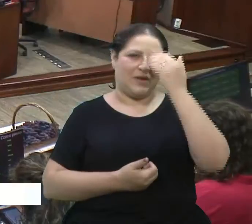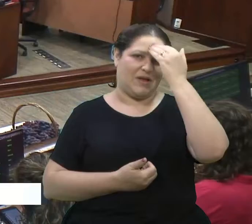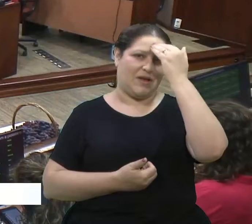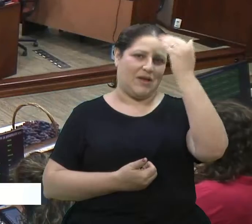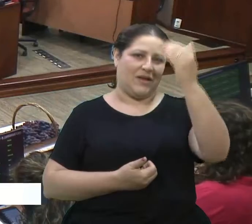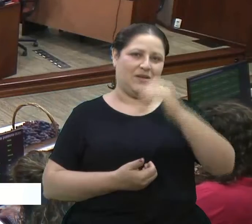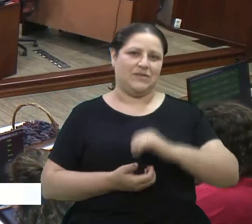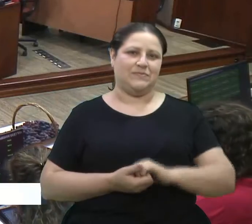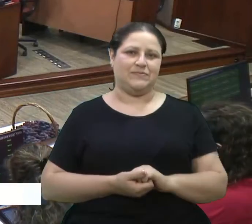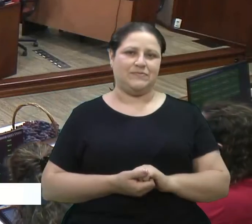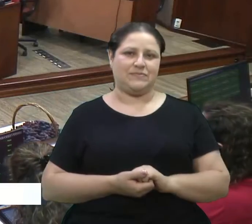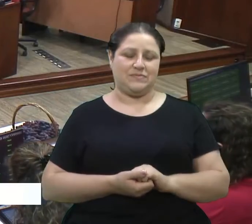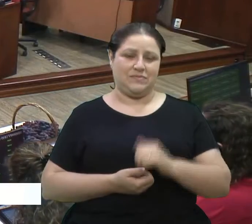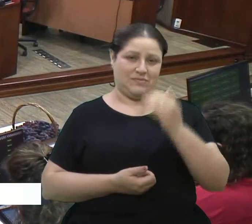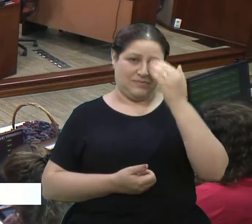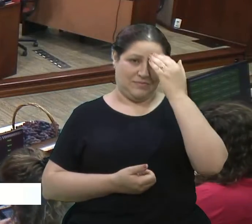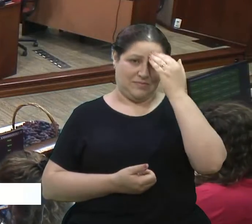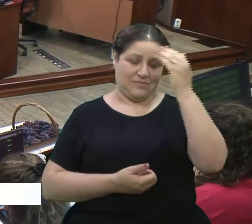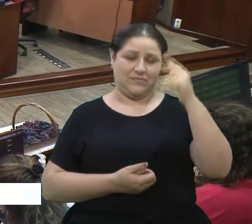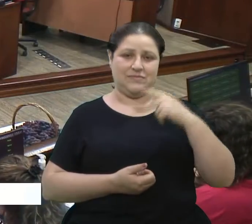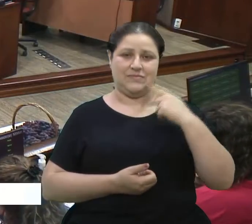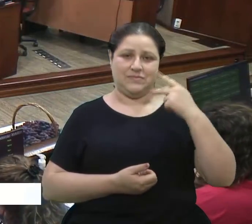Obrigada, vereadora Maricela. Vereadora Rose.